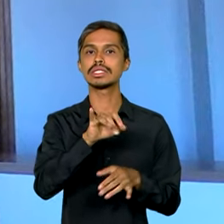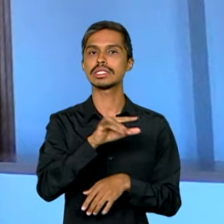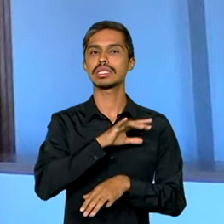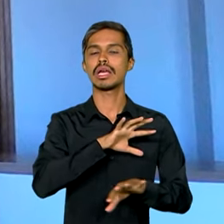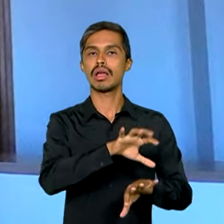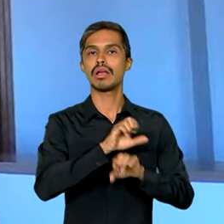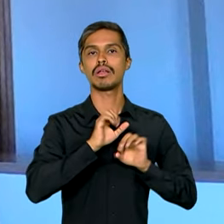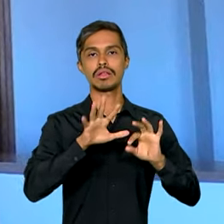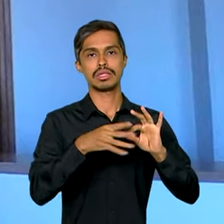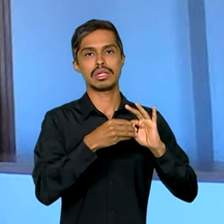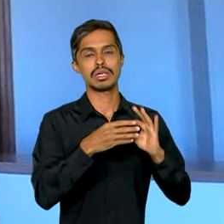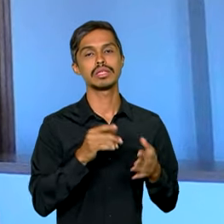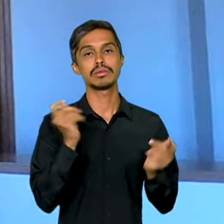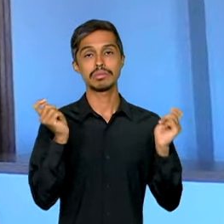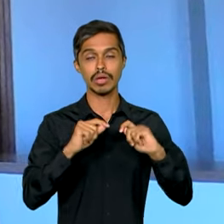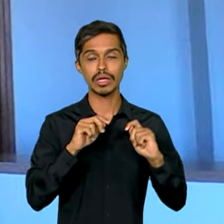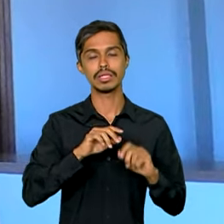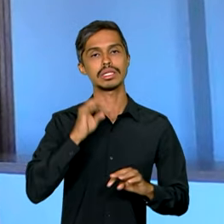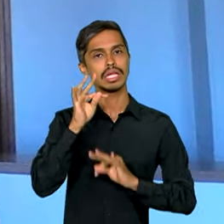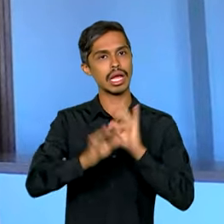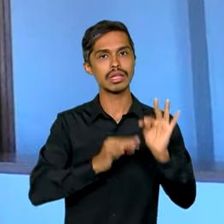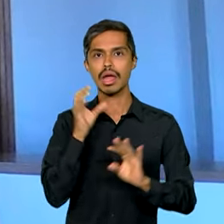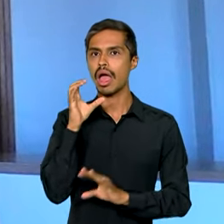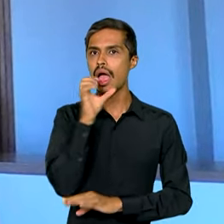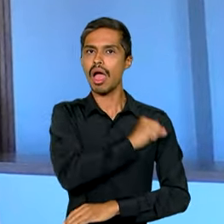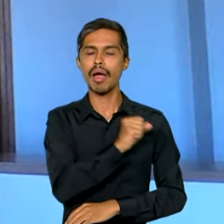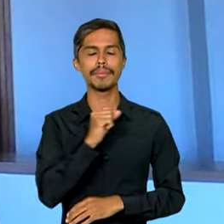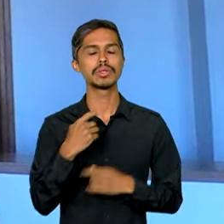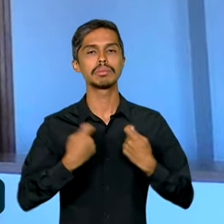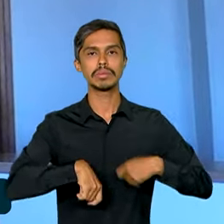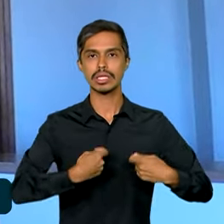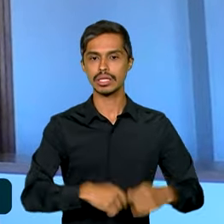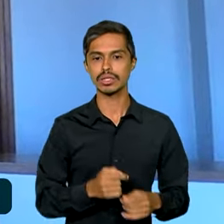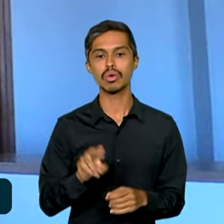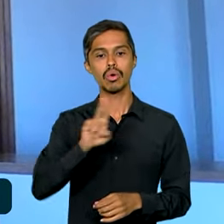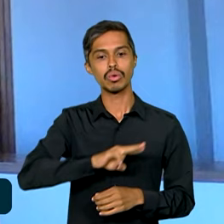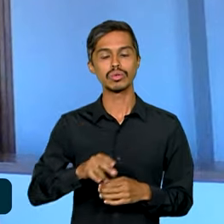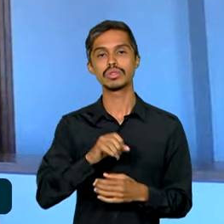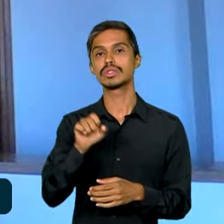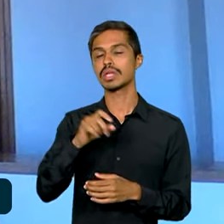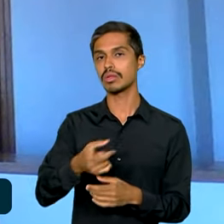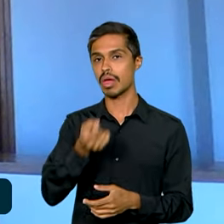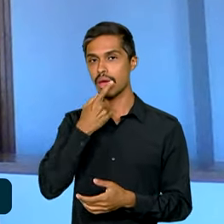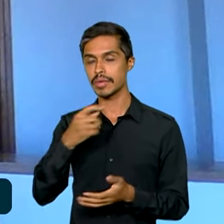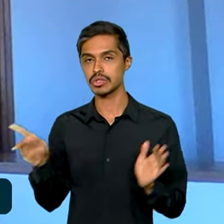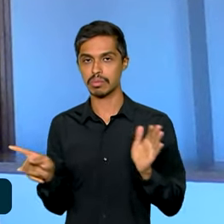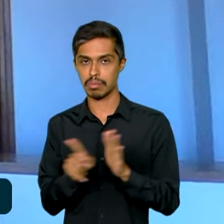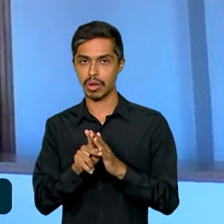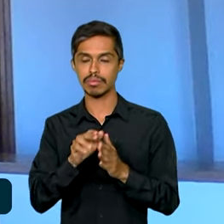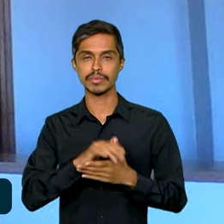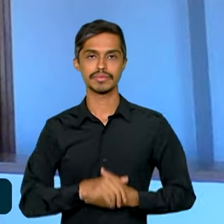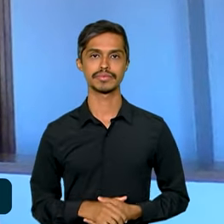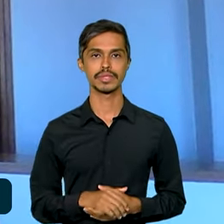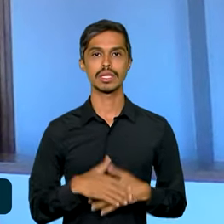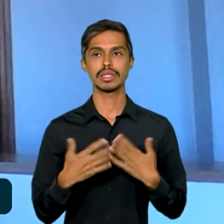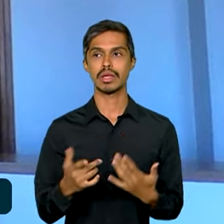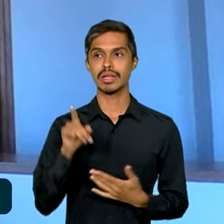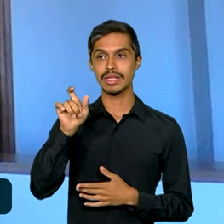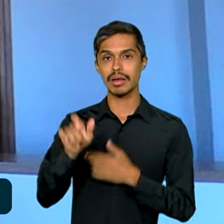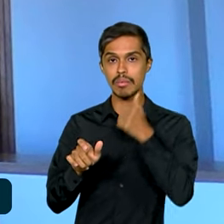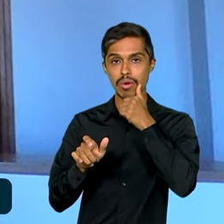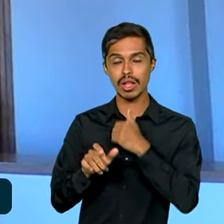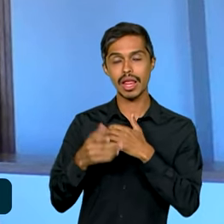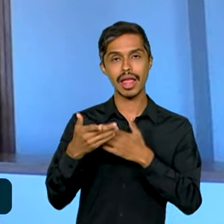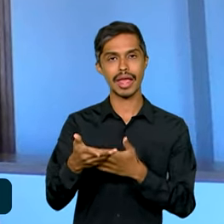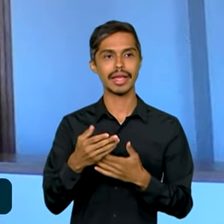oportunidade de iniciar o tratamento o mais rápido possível com os antirretrovirais. Essa mulher, tomando a